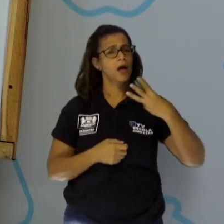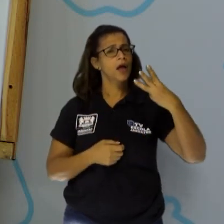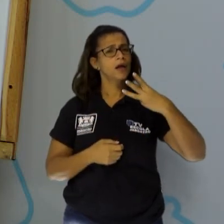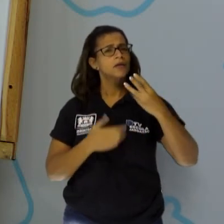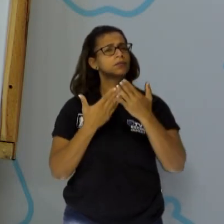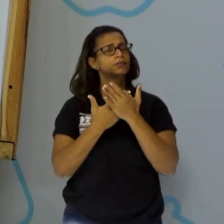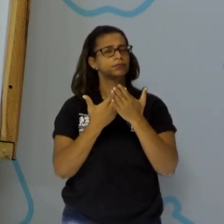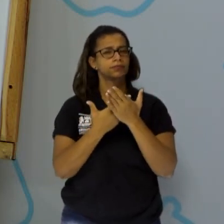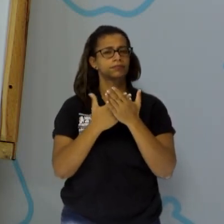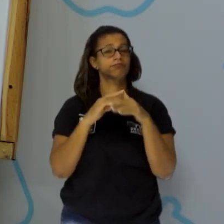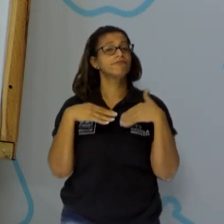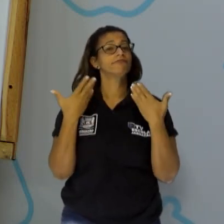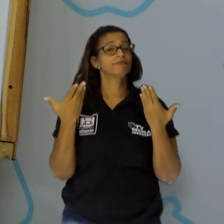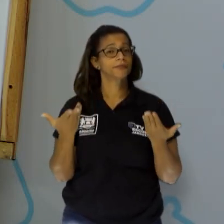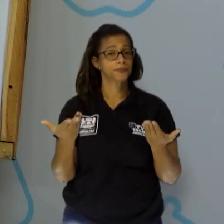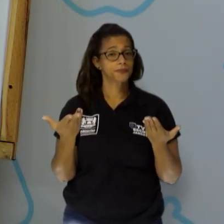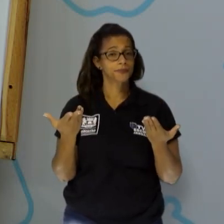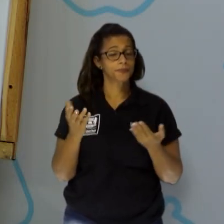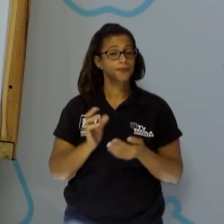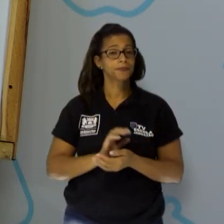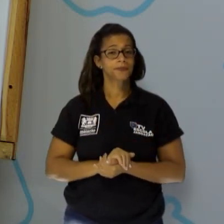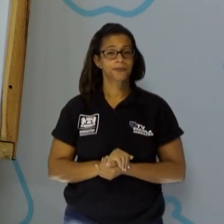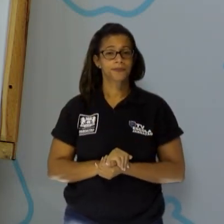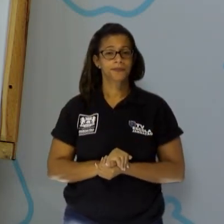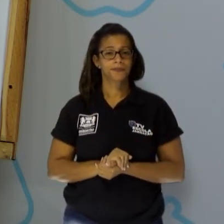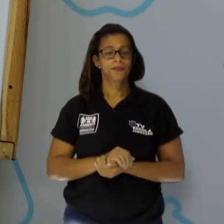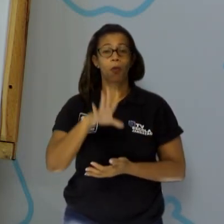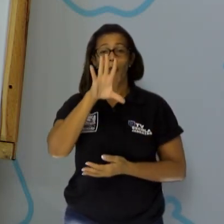Foi o pato.